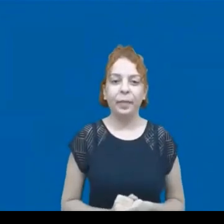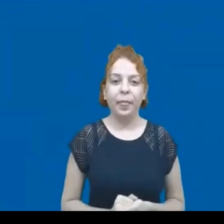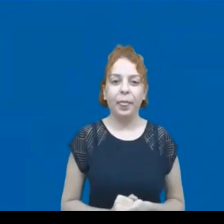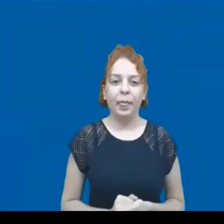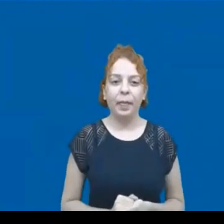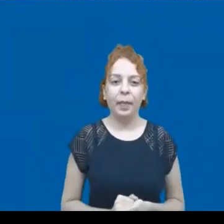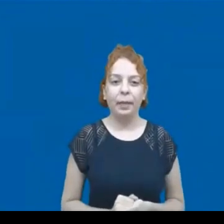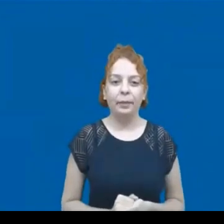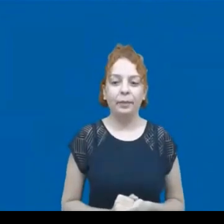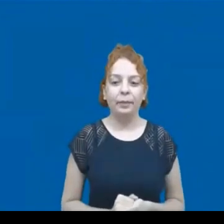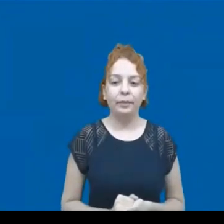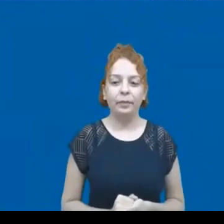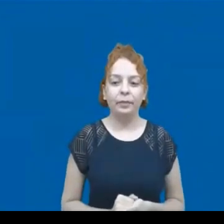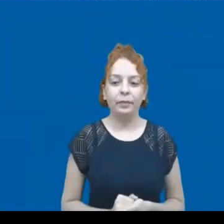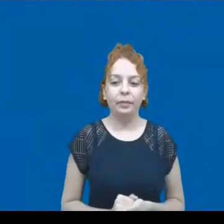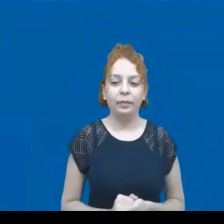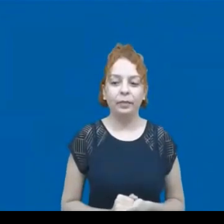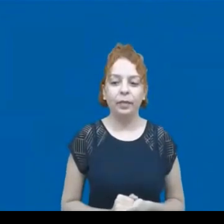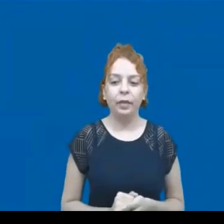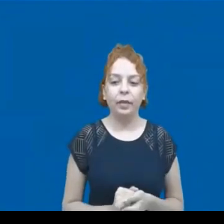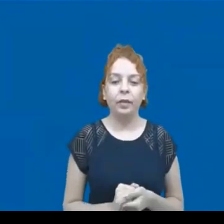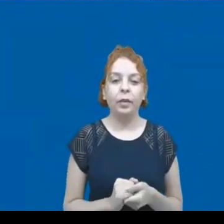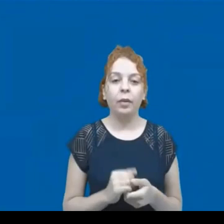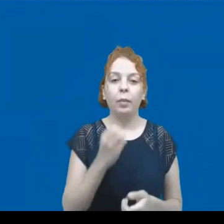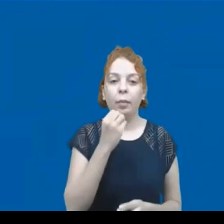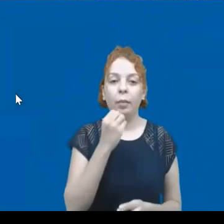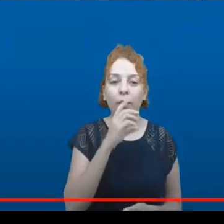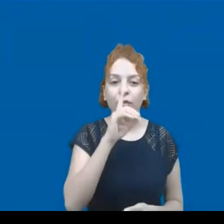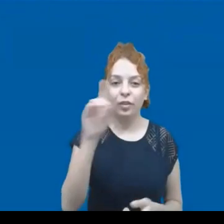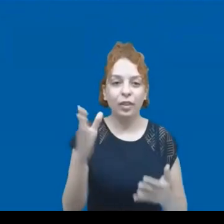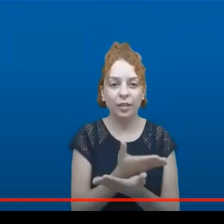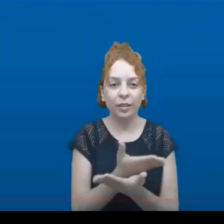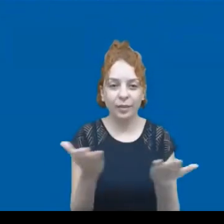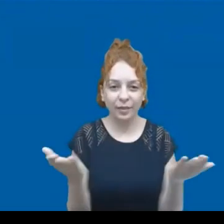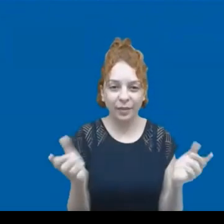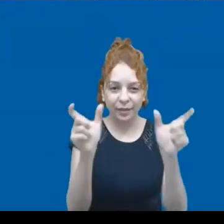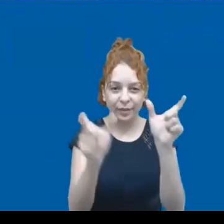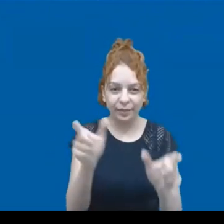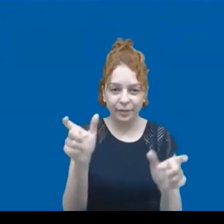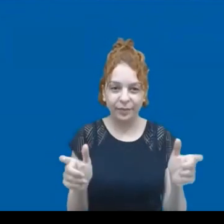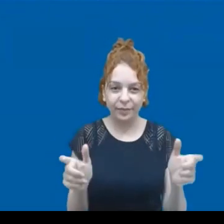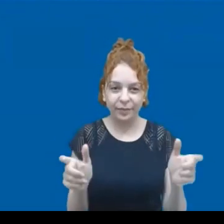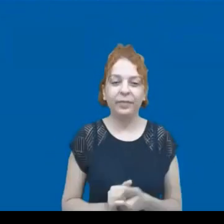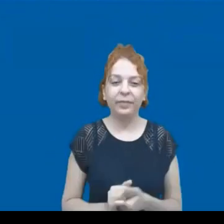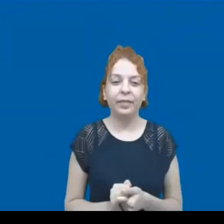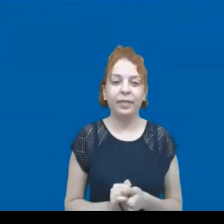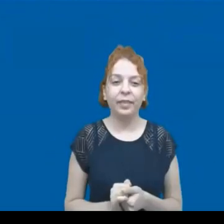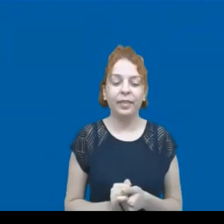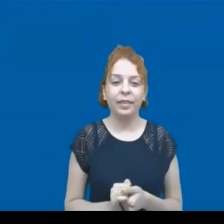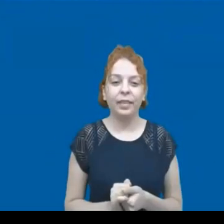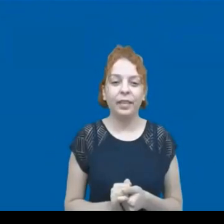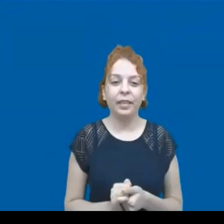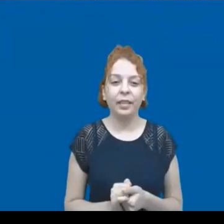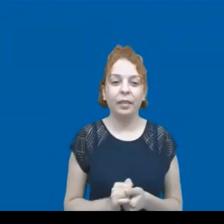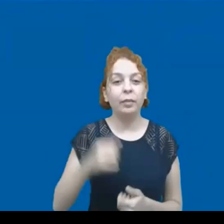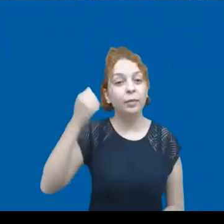Esse evento, ele conta com recursos de acessibilidade. Vocês estão no canal da audiodescrição. Eu vou fazer a